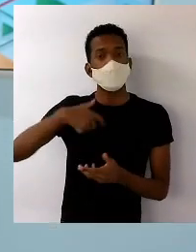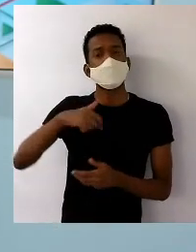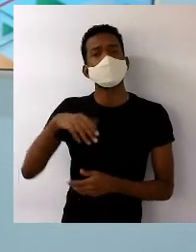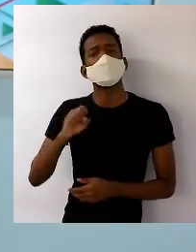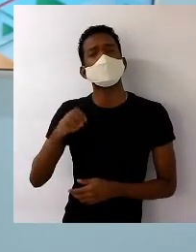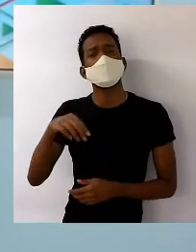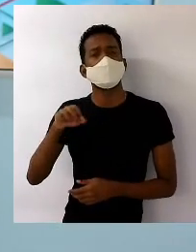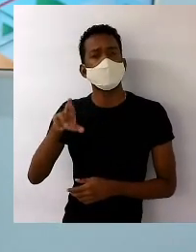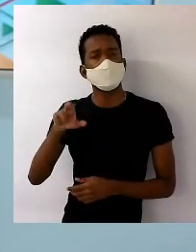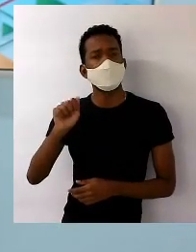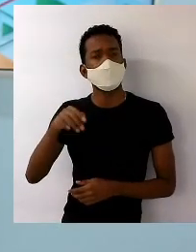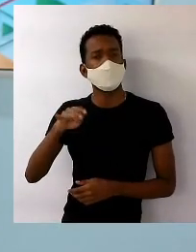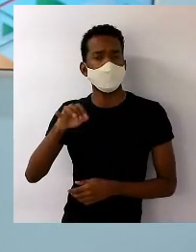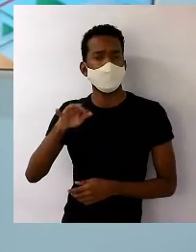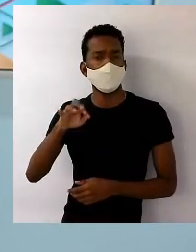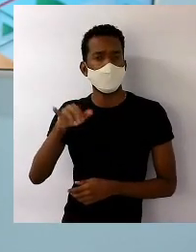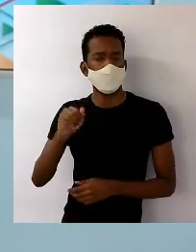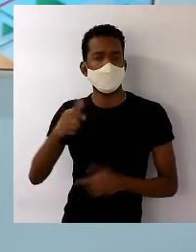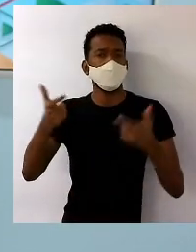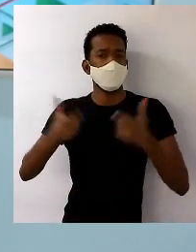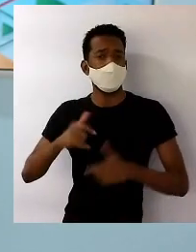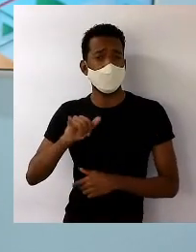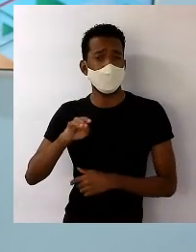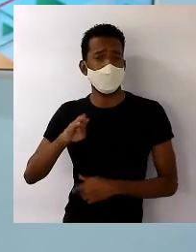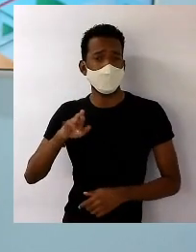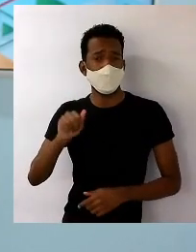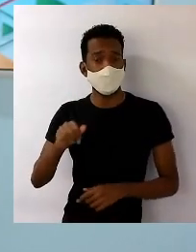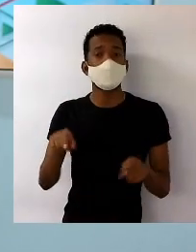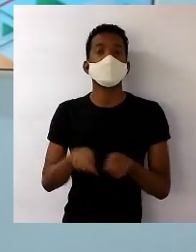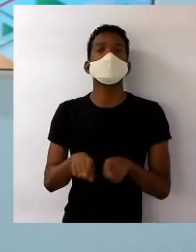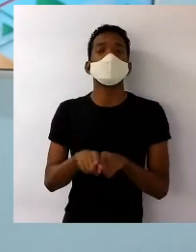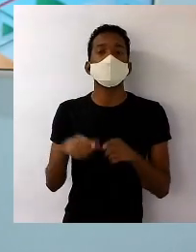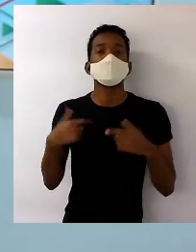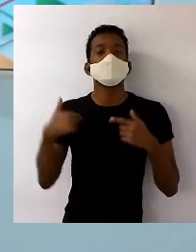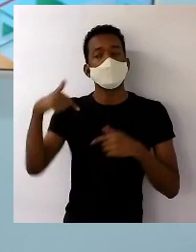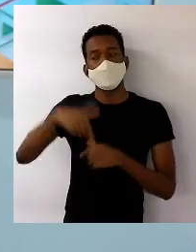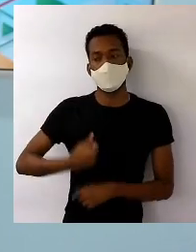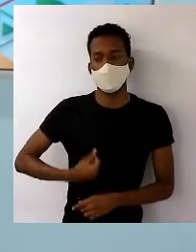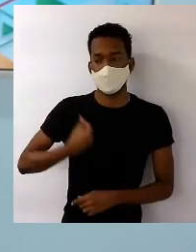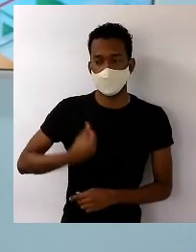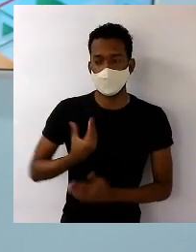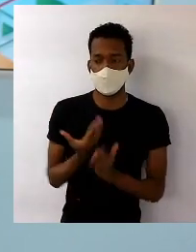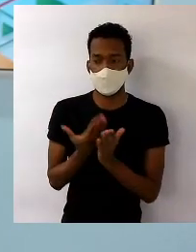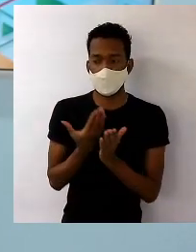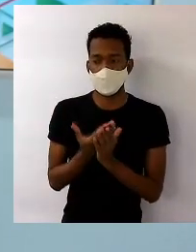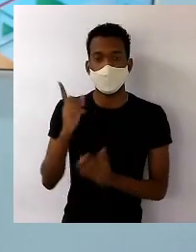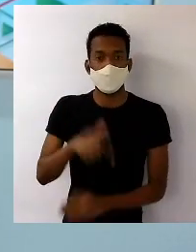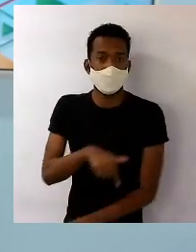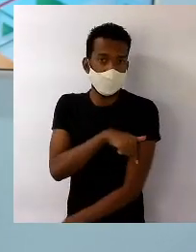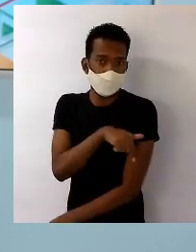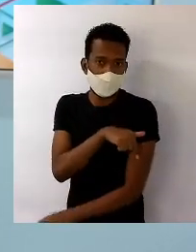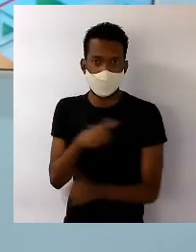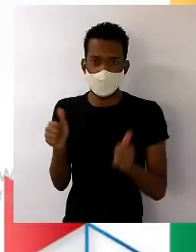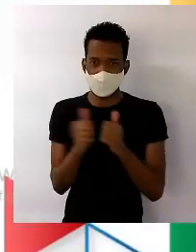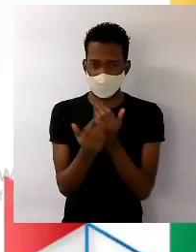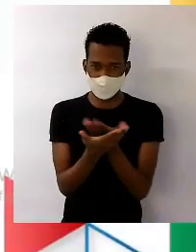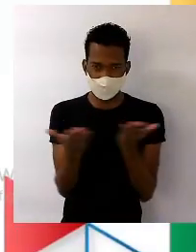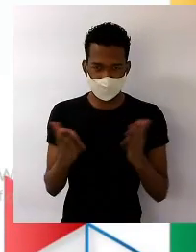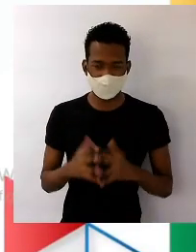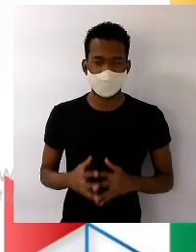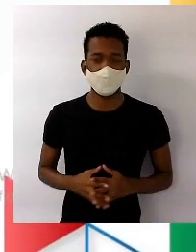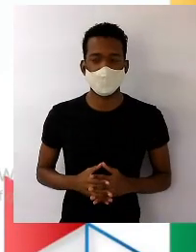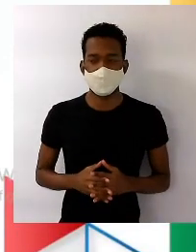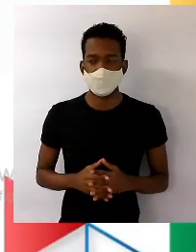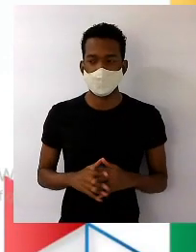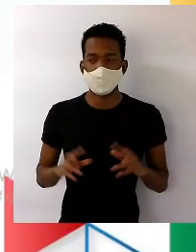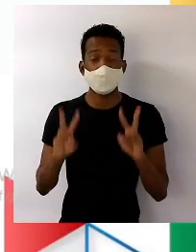lá no Embora, e estou aqui para mais uma aula do sétimo ano do Ensino Fundamental com vocês. Vamos lá? O